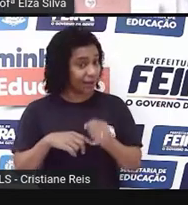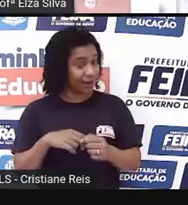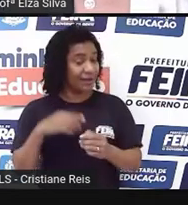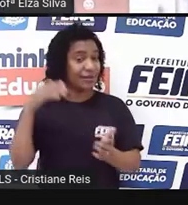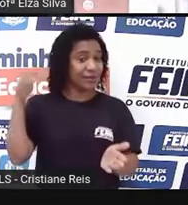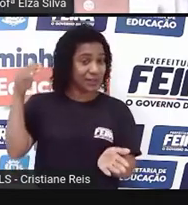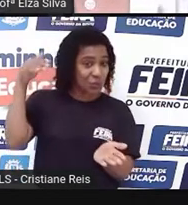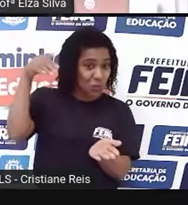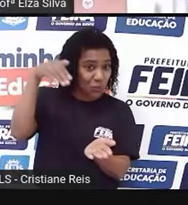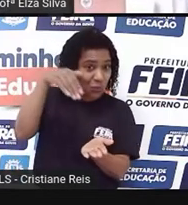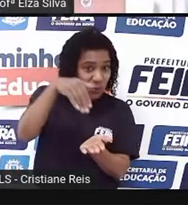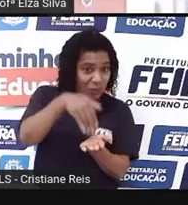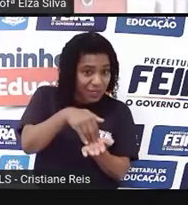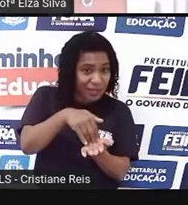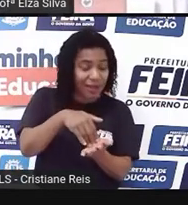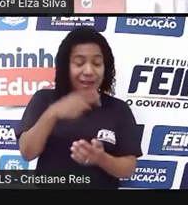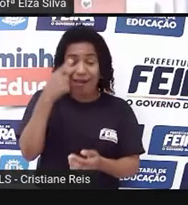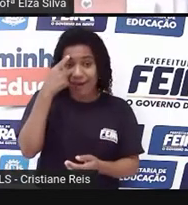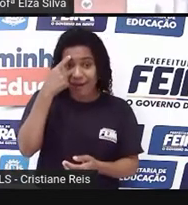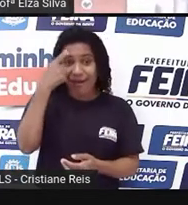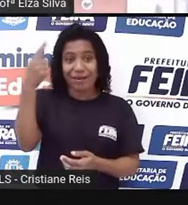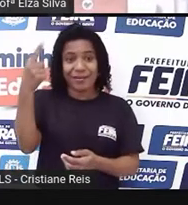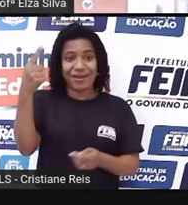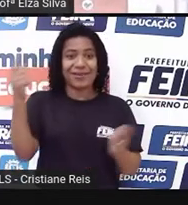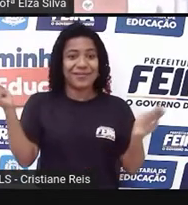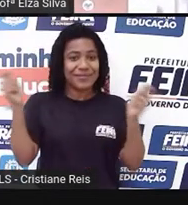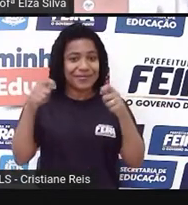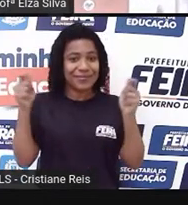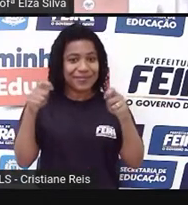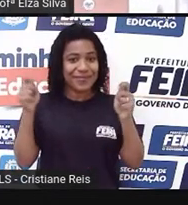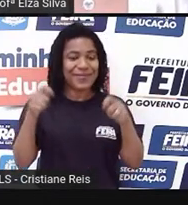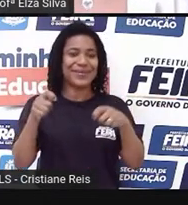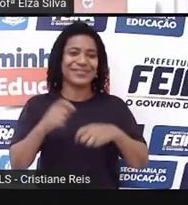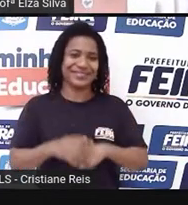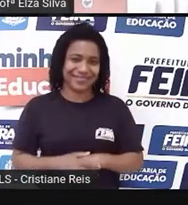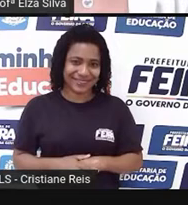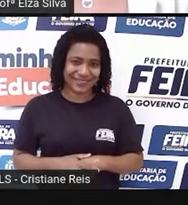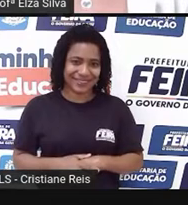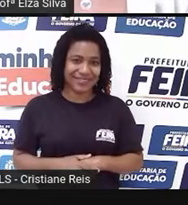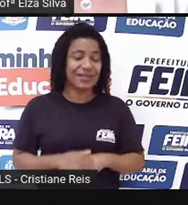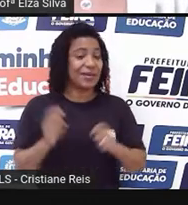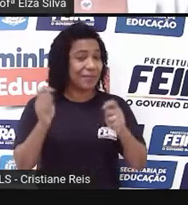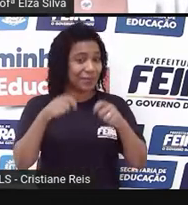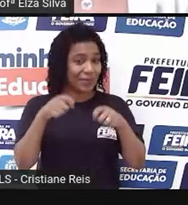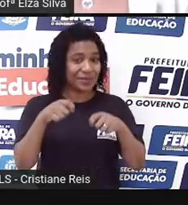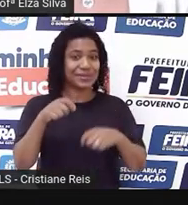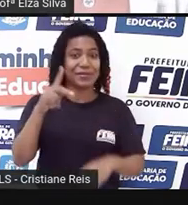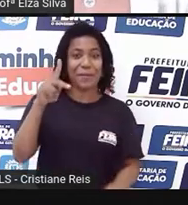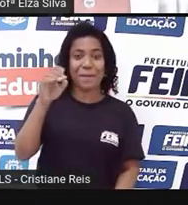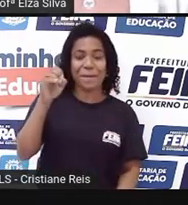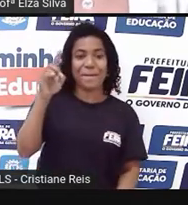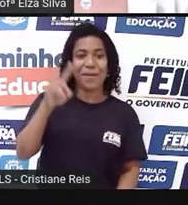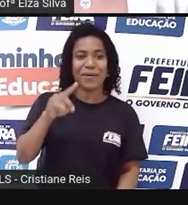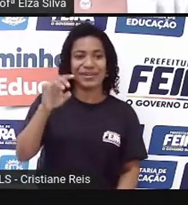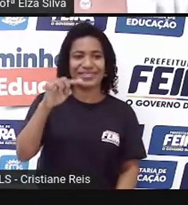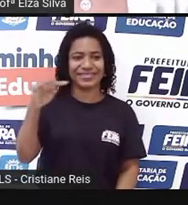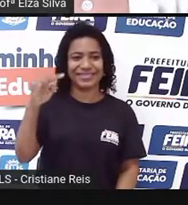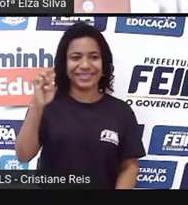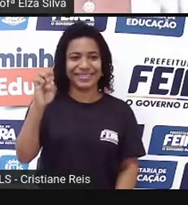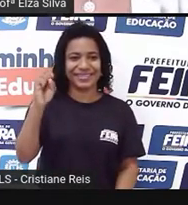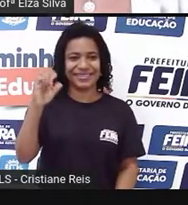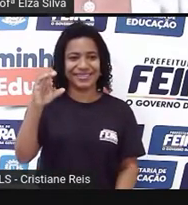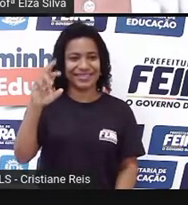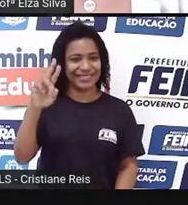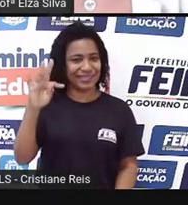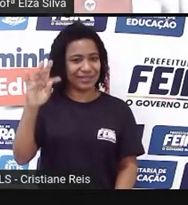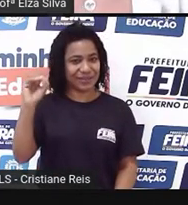no corpo da mensagem, você pode utilizar este recurso, que é o pós-scriptum, que significa pós-escrito em nossa